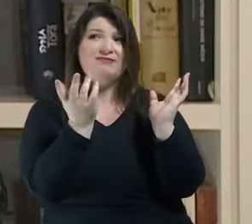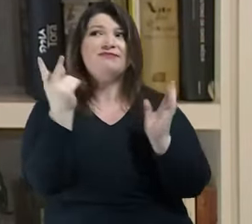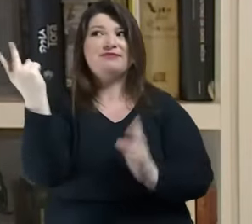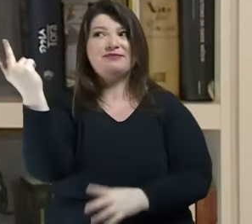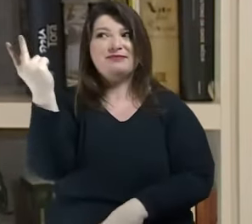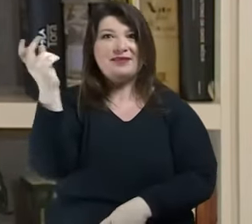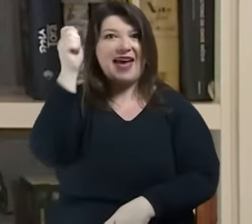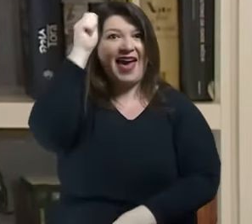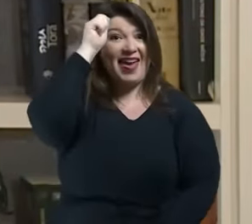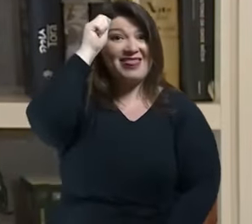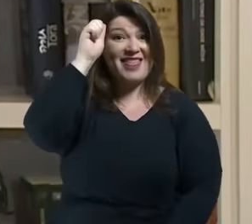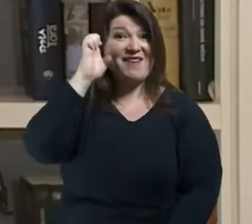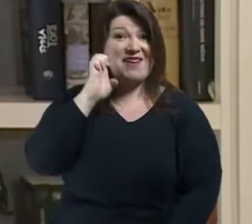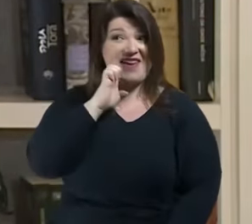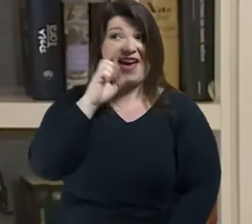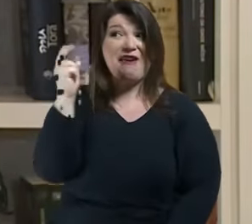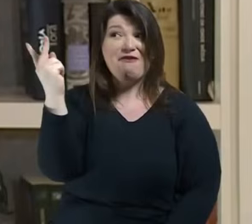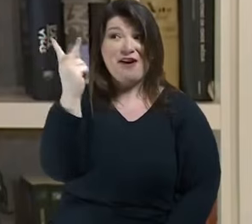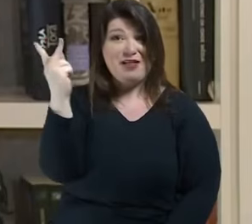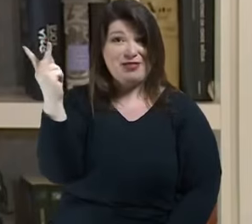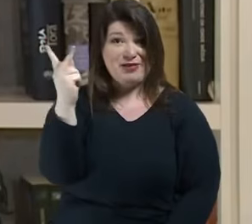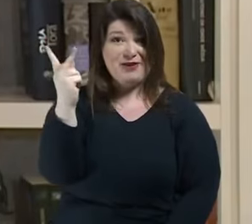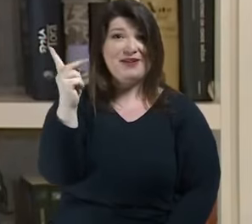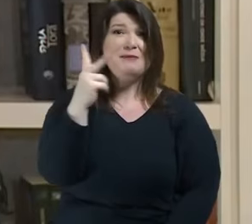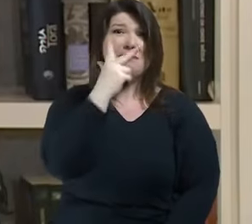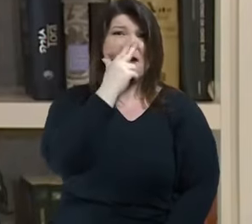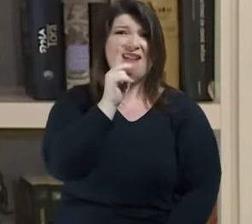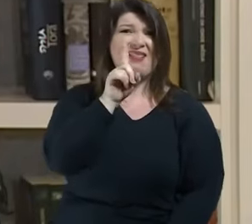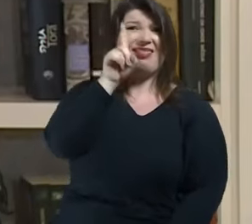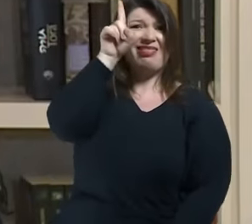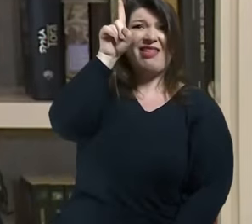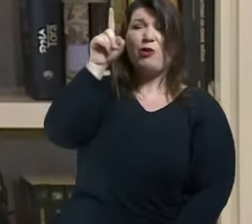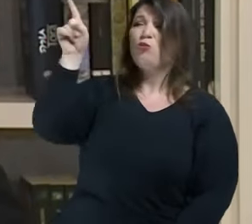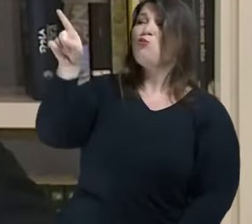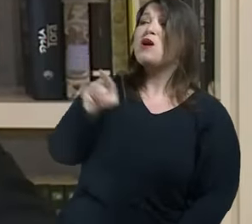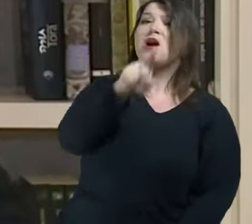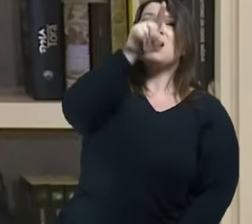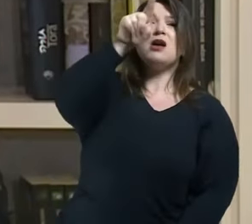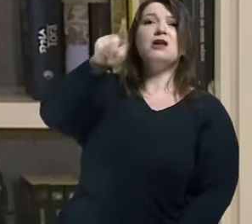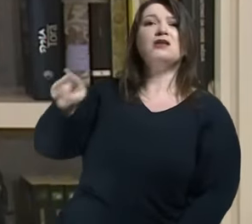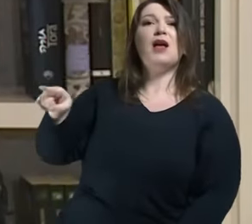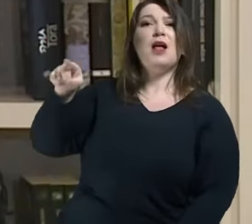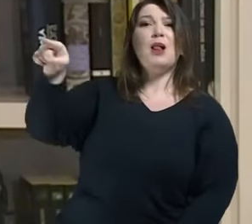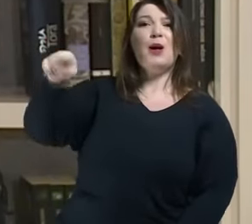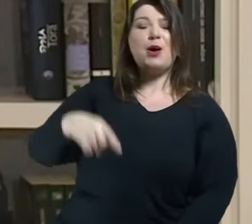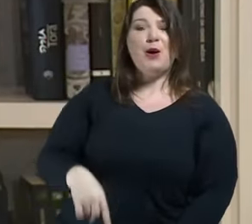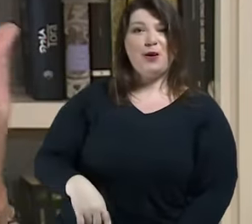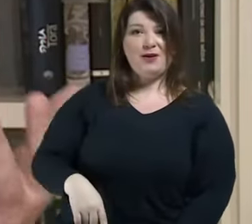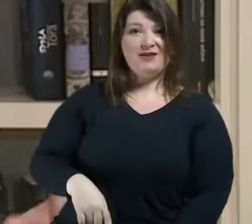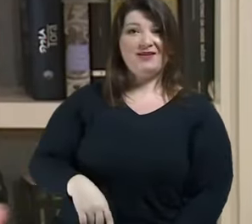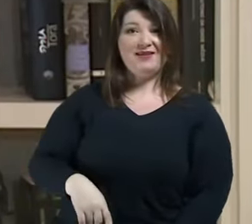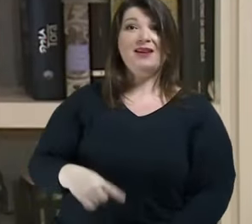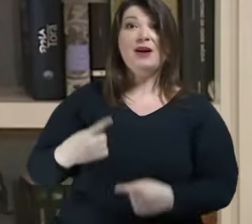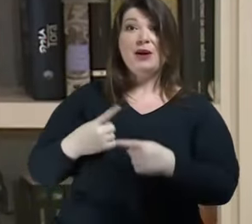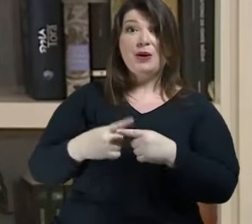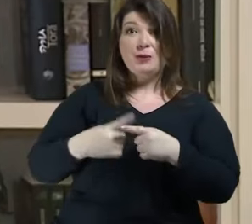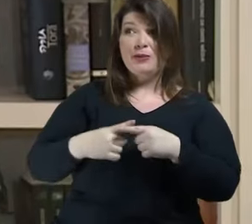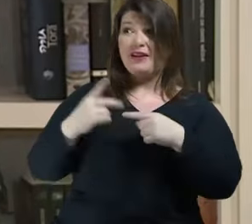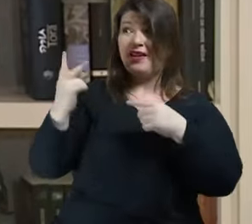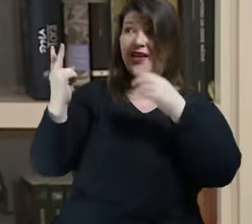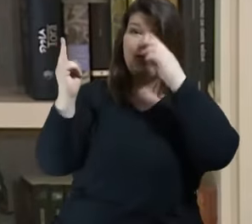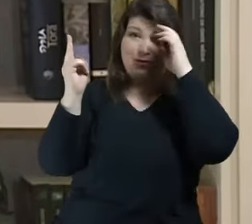Deus porque emitiram uma opinião sincera que nasceu do que eles acreditaram dentro da sua